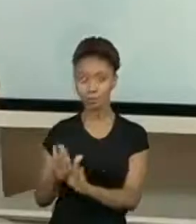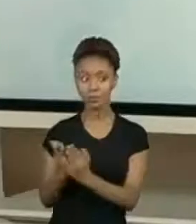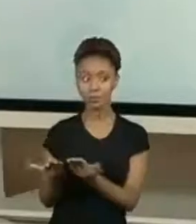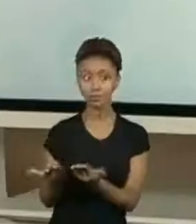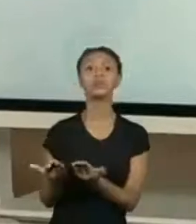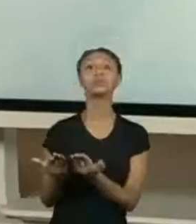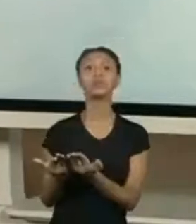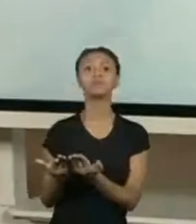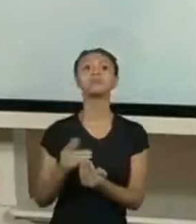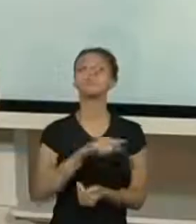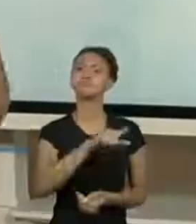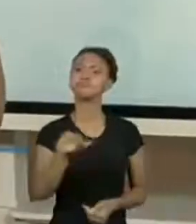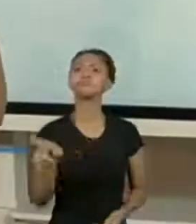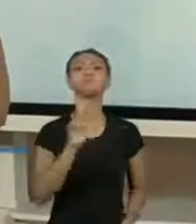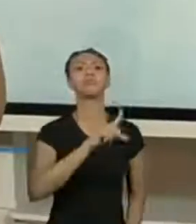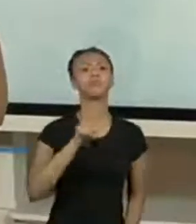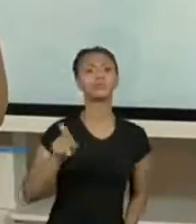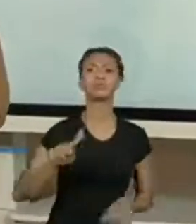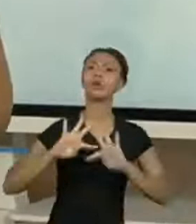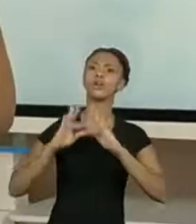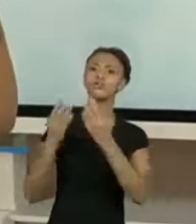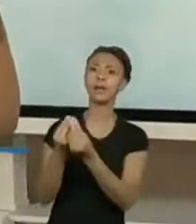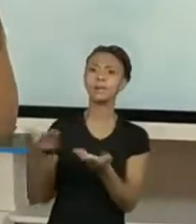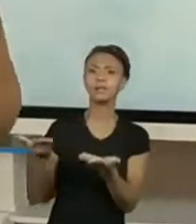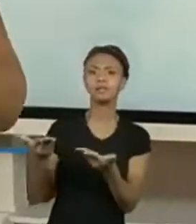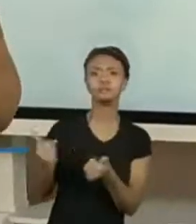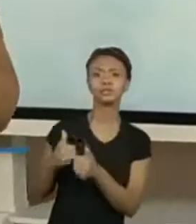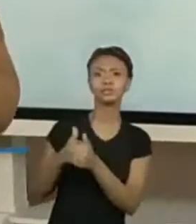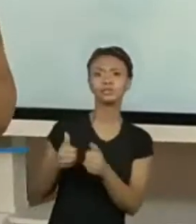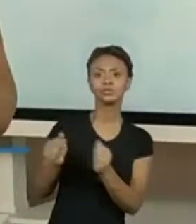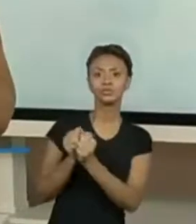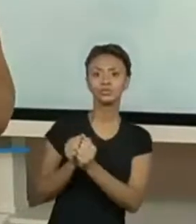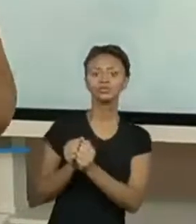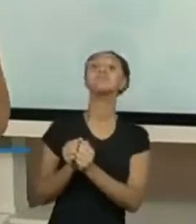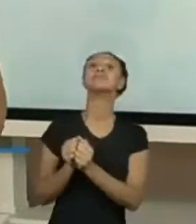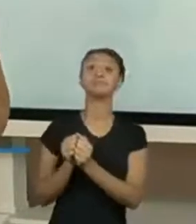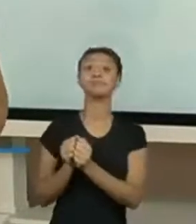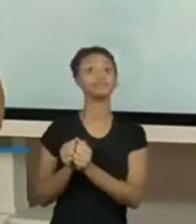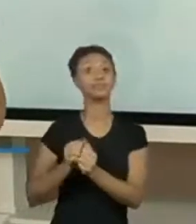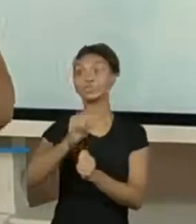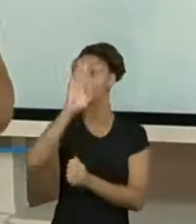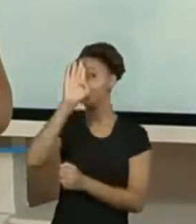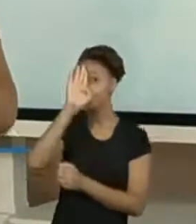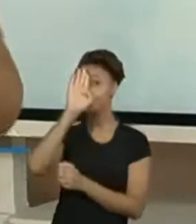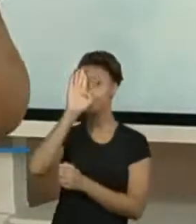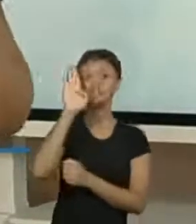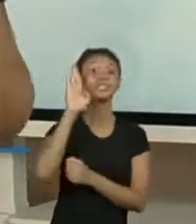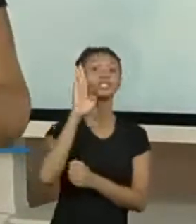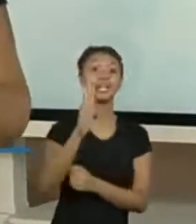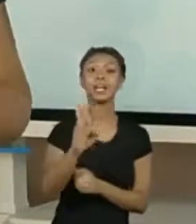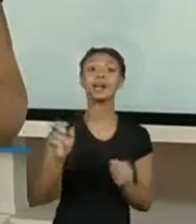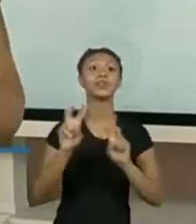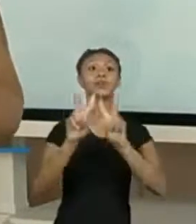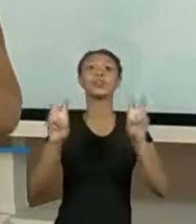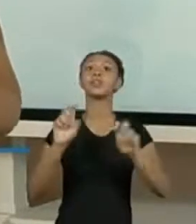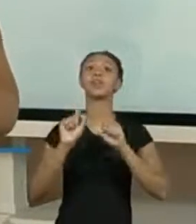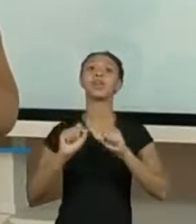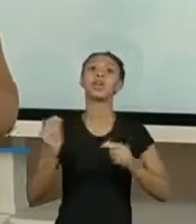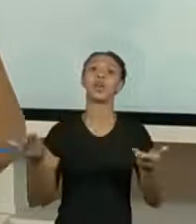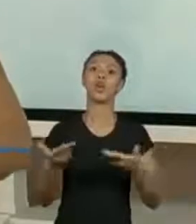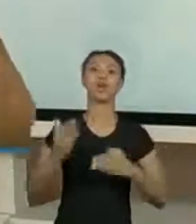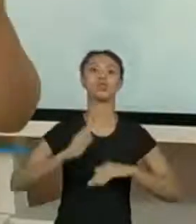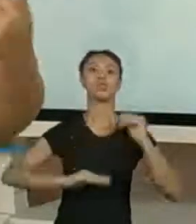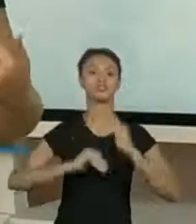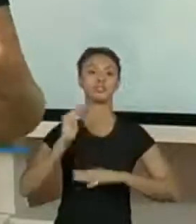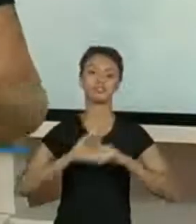Senhores professores, famílias que nos acompanham, vamos já direto falar da nossa habilidade, ou